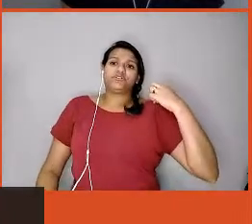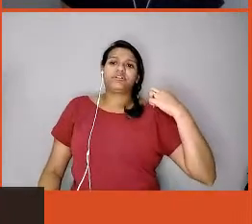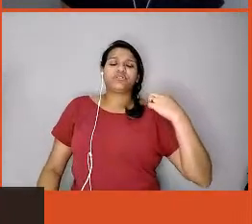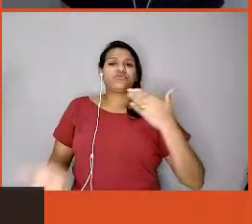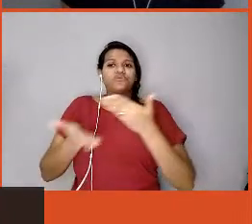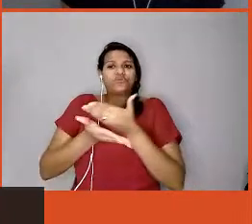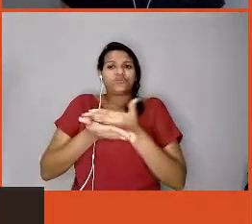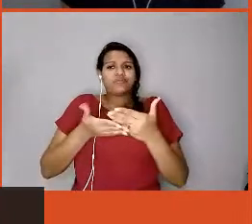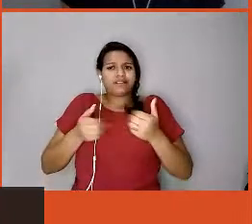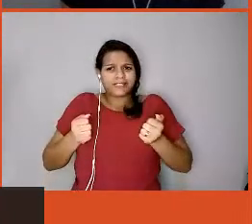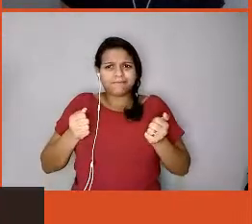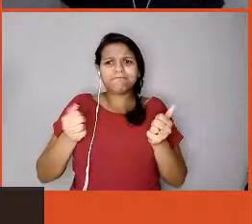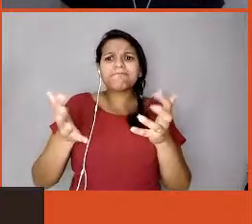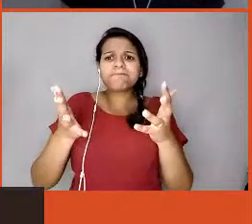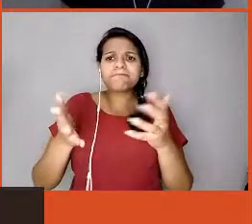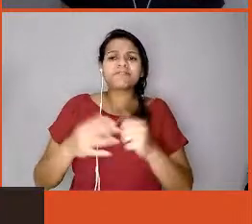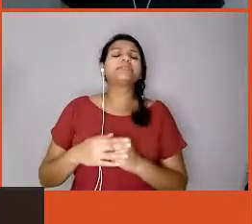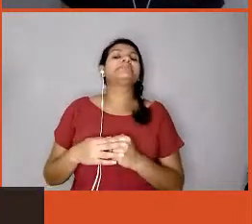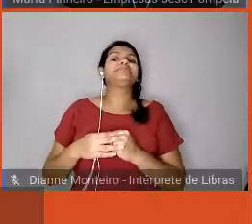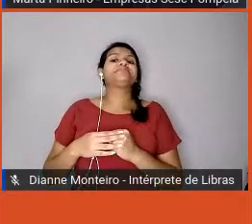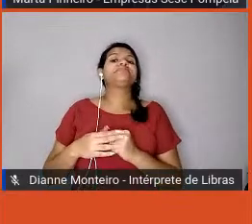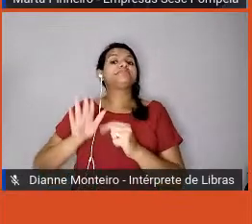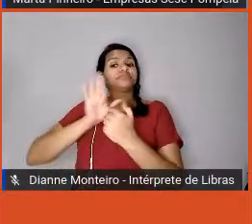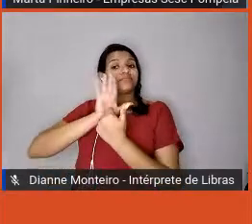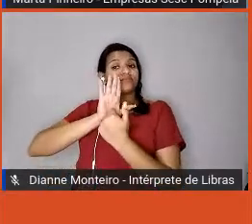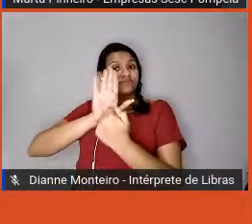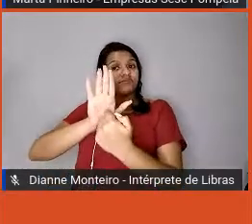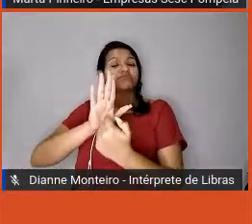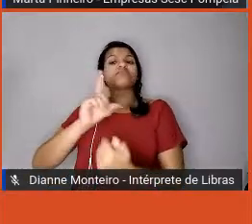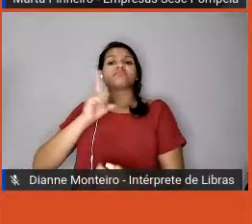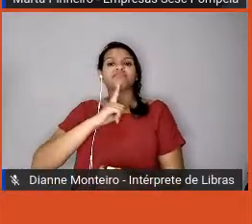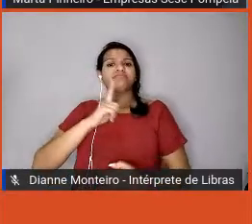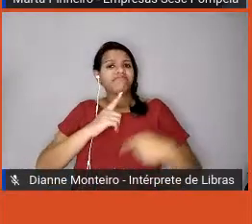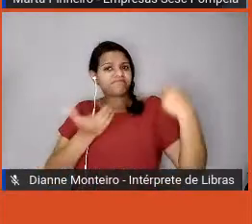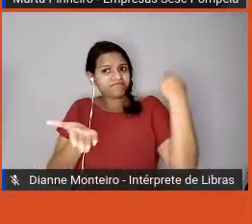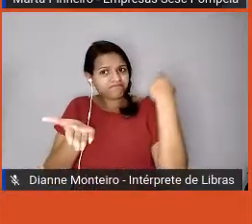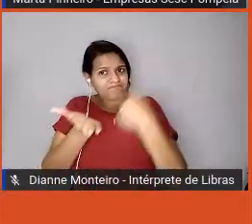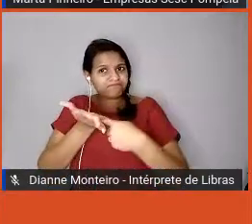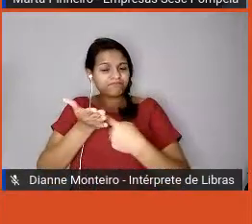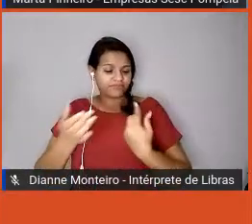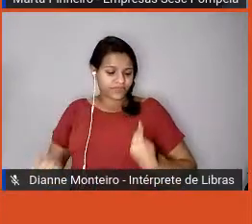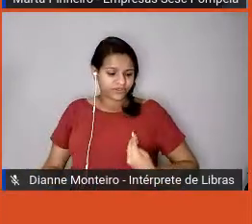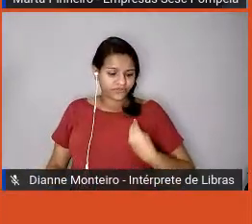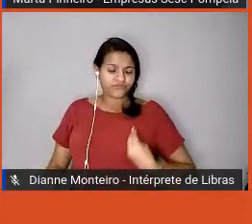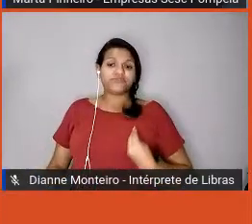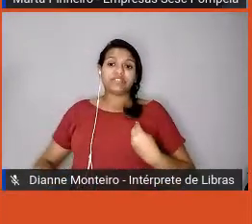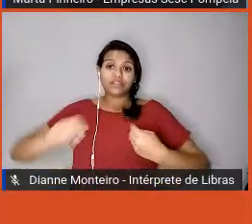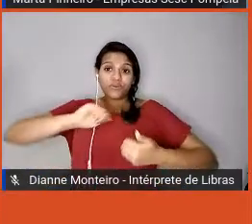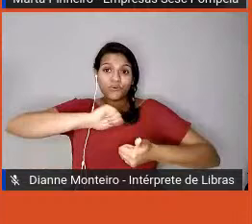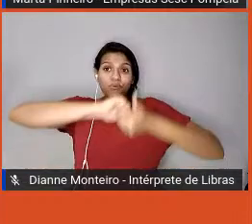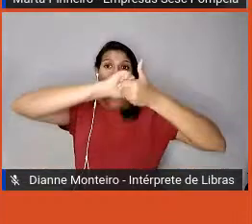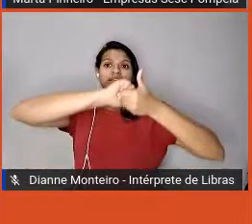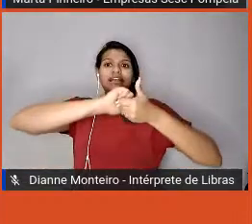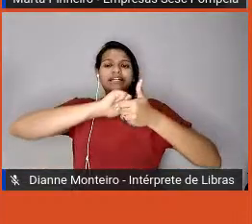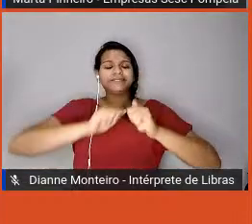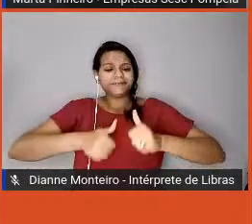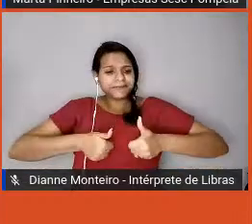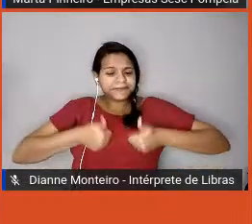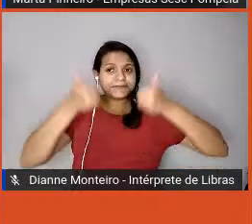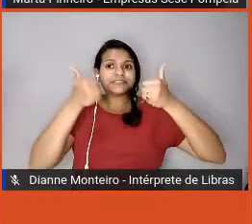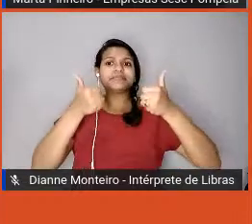Quando você mostra para ela comprometimento com a qualidade de vida dela, que isso não exatamente vai trazer só